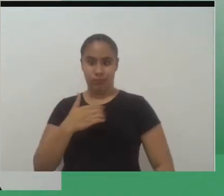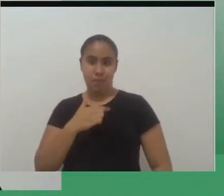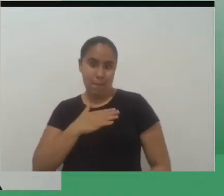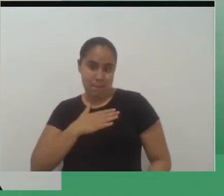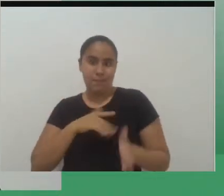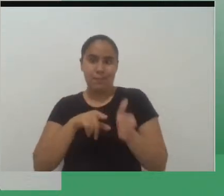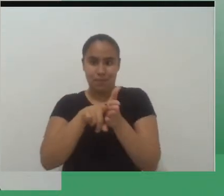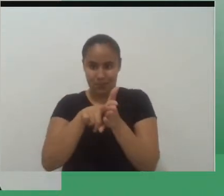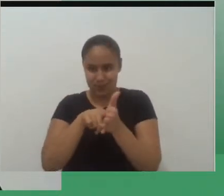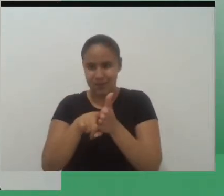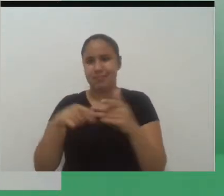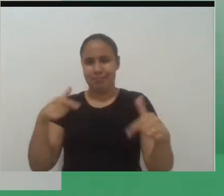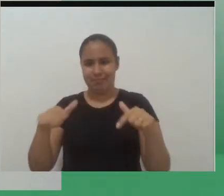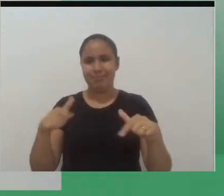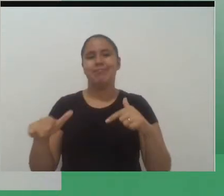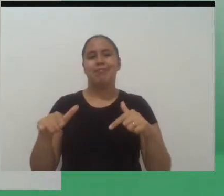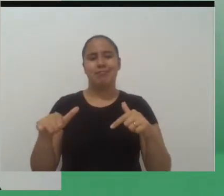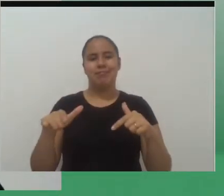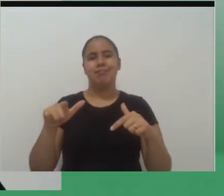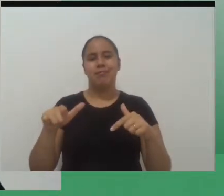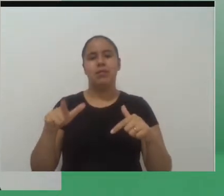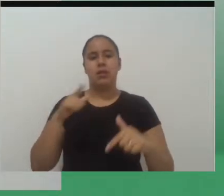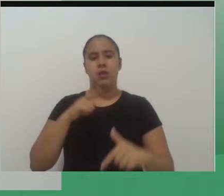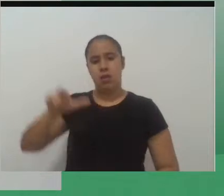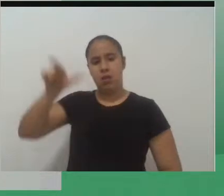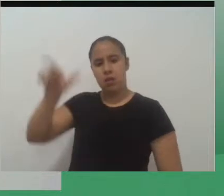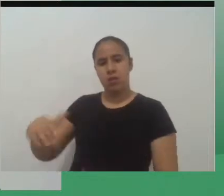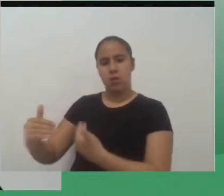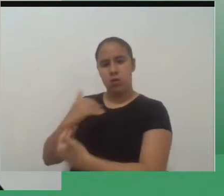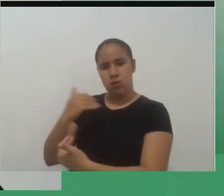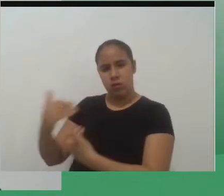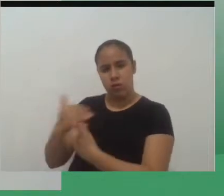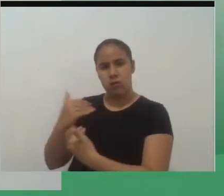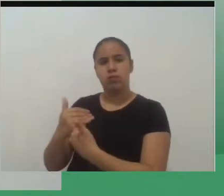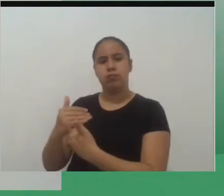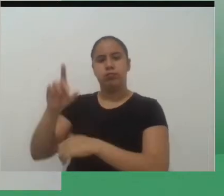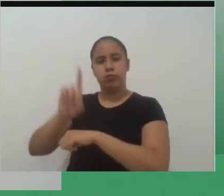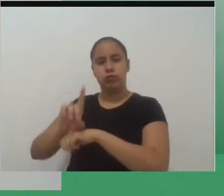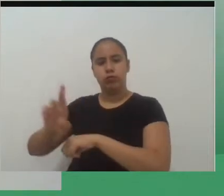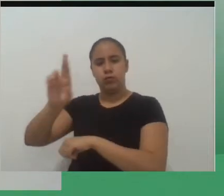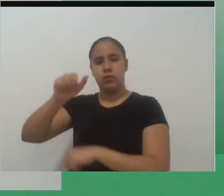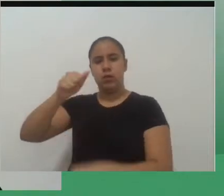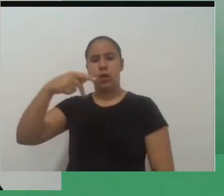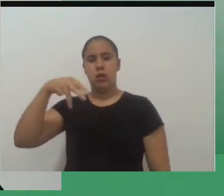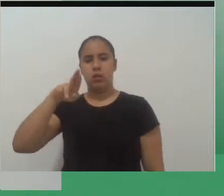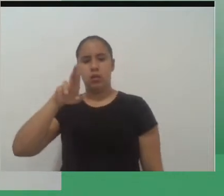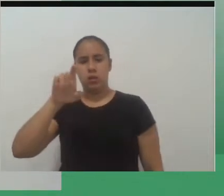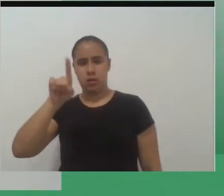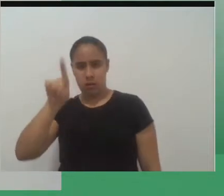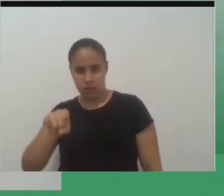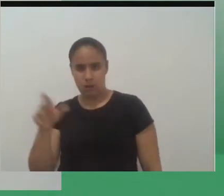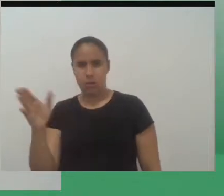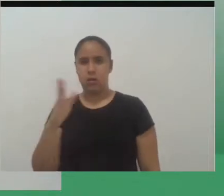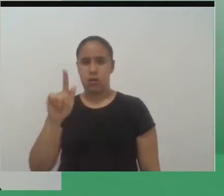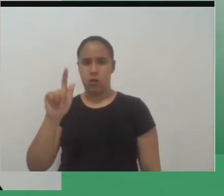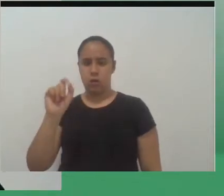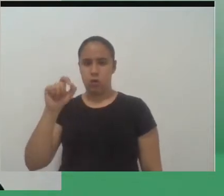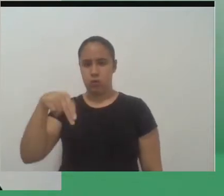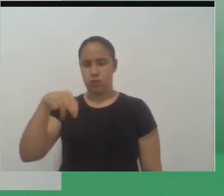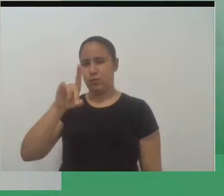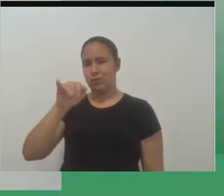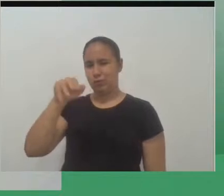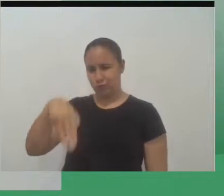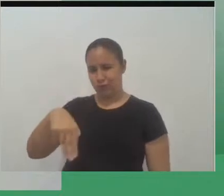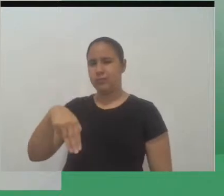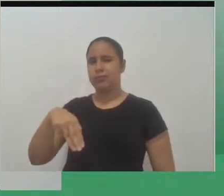possui como orientador o professor doutor André Gondido Rego, do Instituto Federal de Brasília, Campus Gama. E o